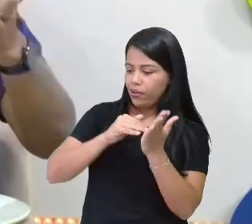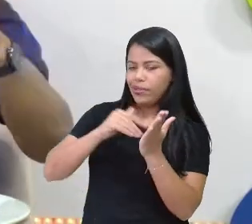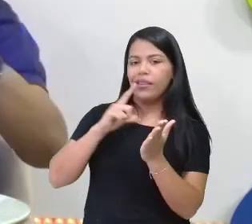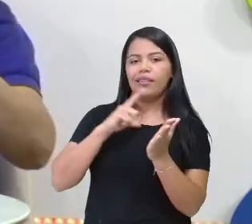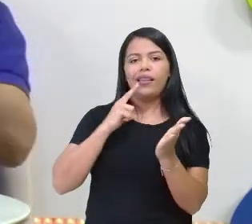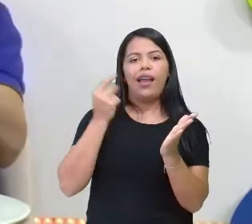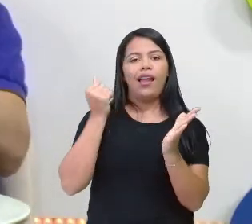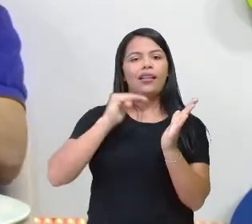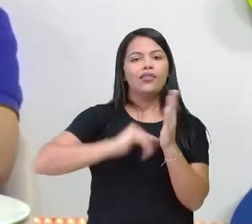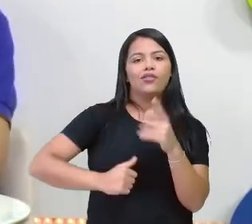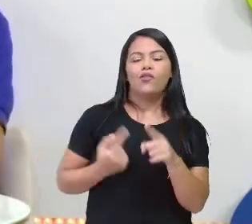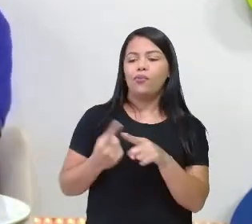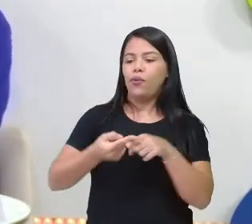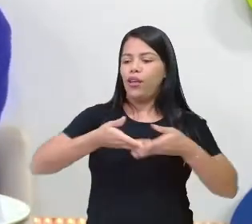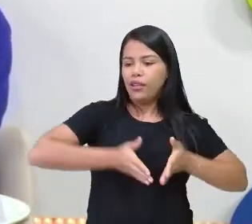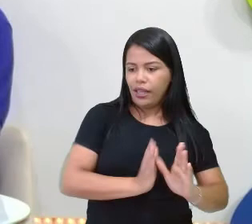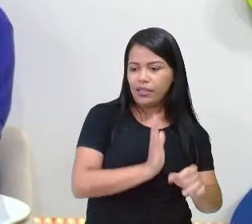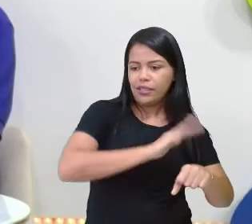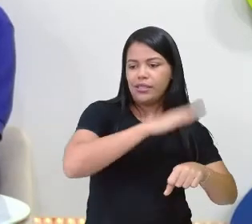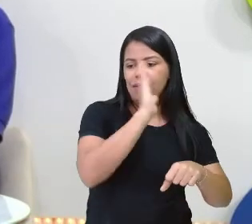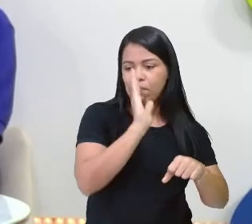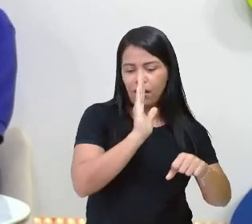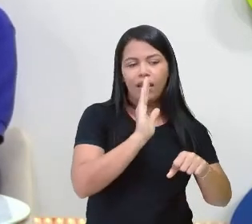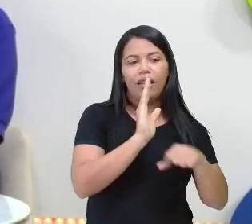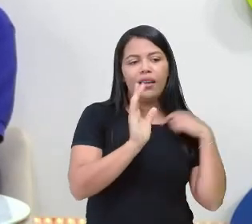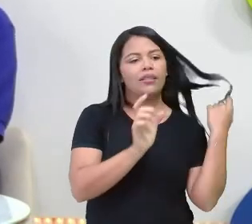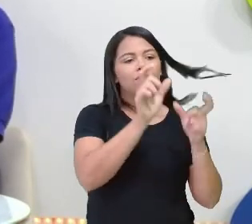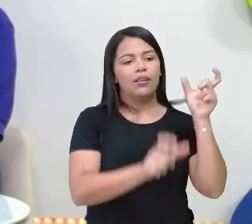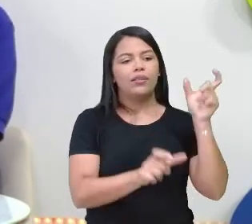membro na família. Não é isso?